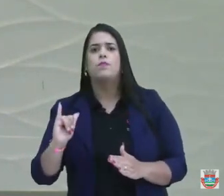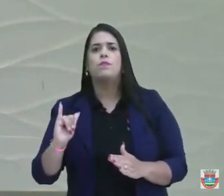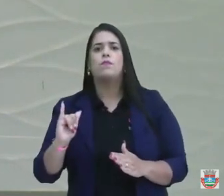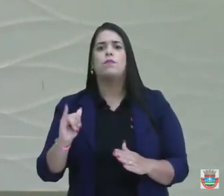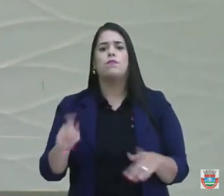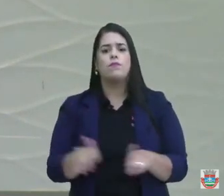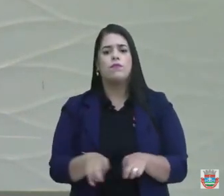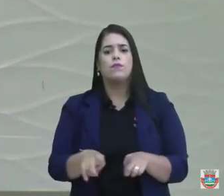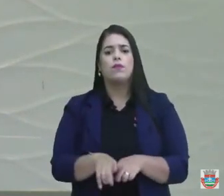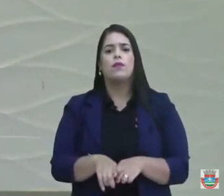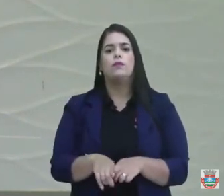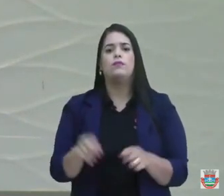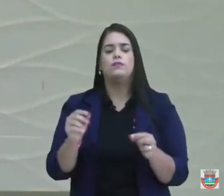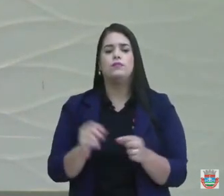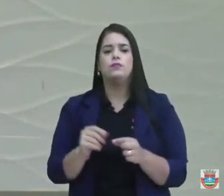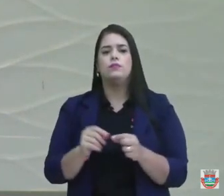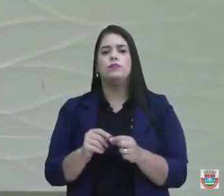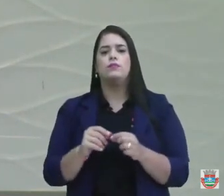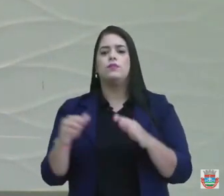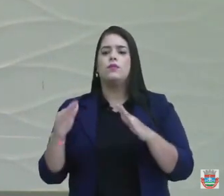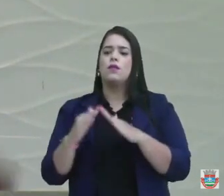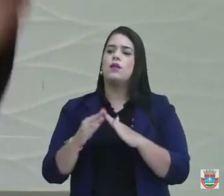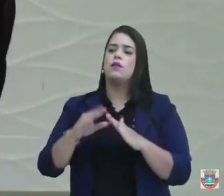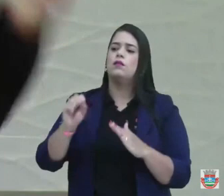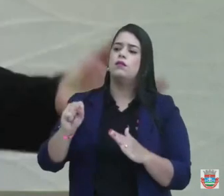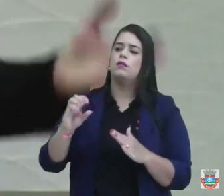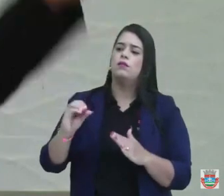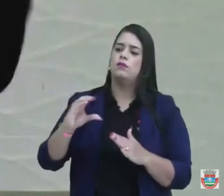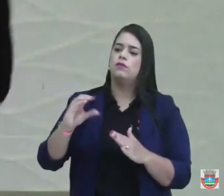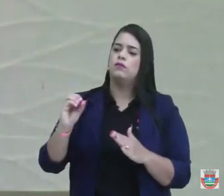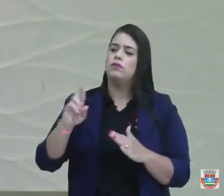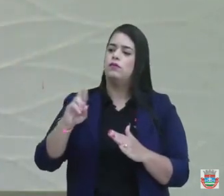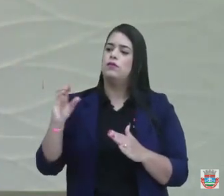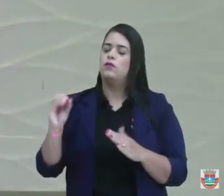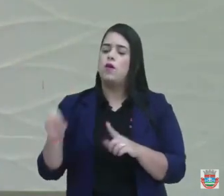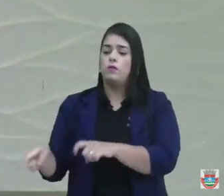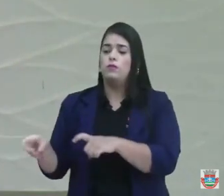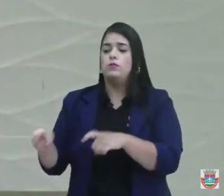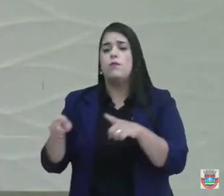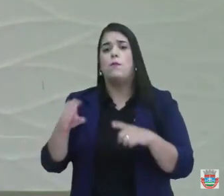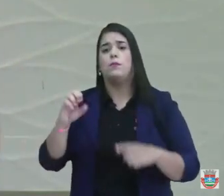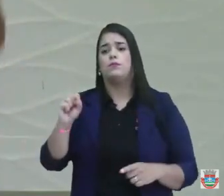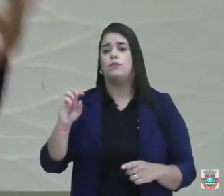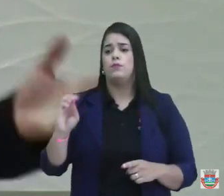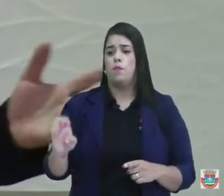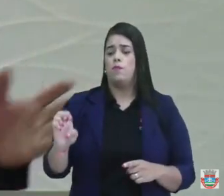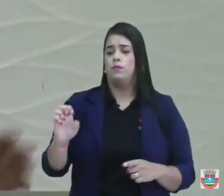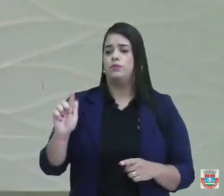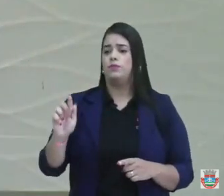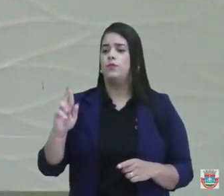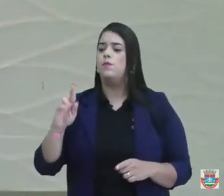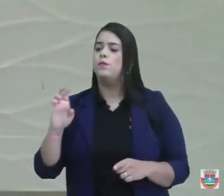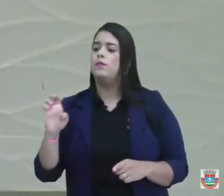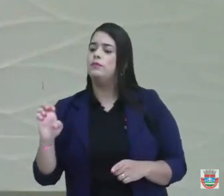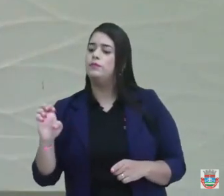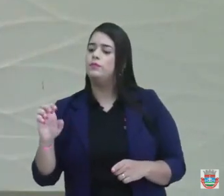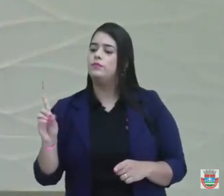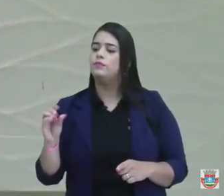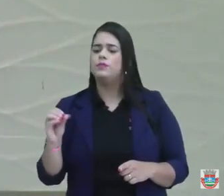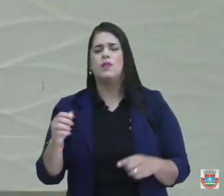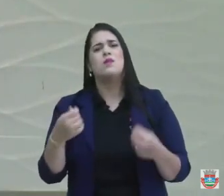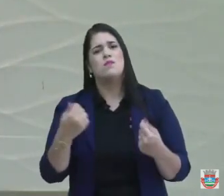Fizemos um lá no Socorro, Calumbi. Um lá no Segredo, que precisa também de um destalizador.